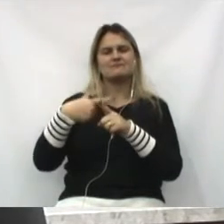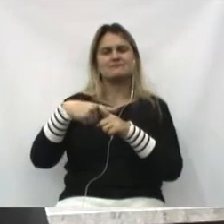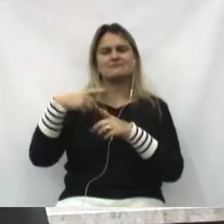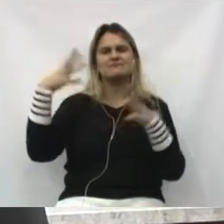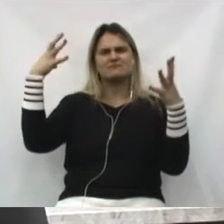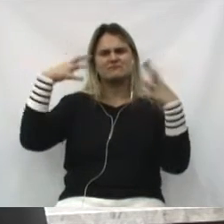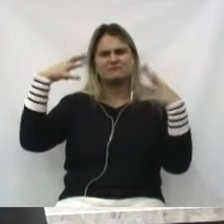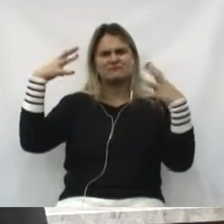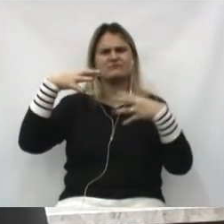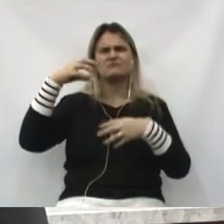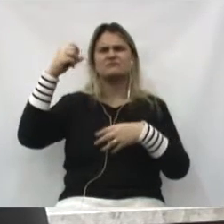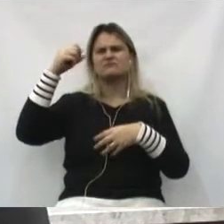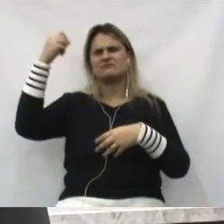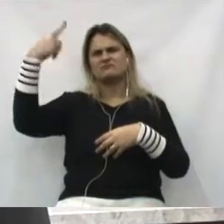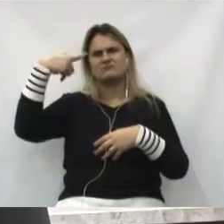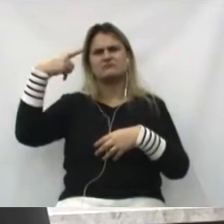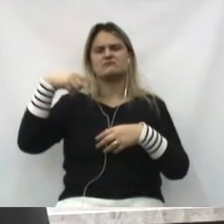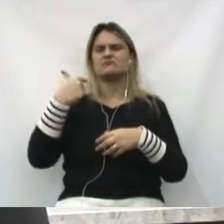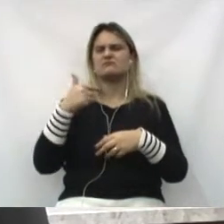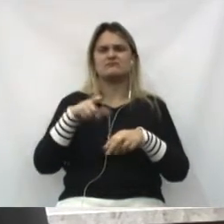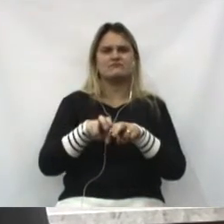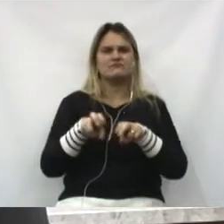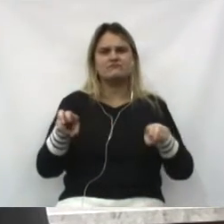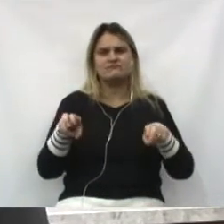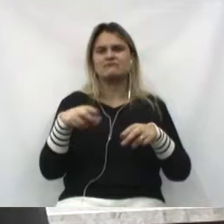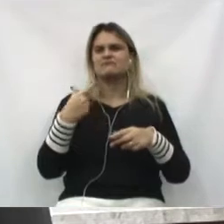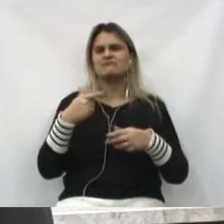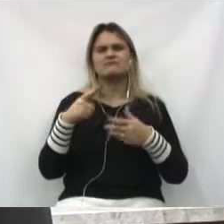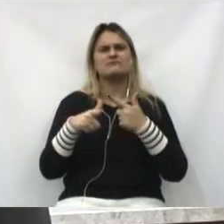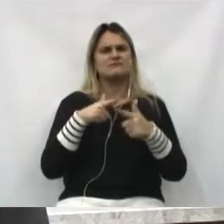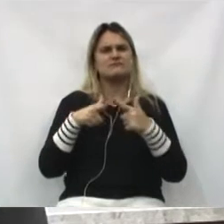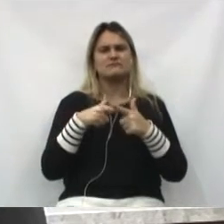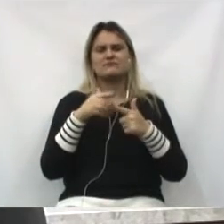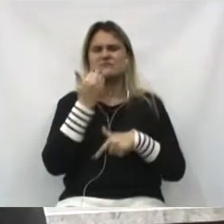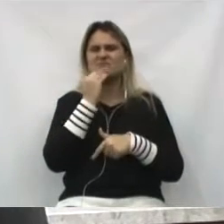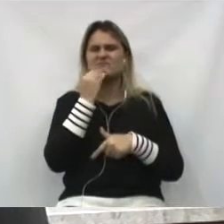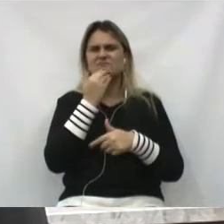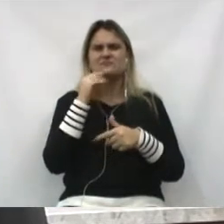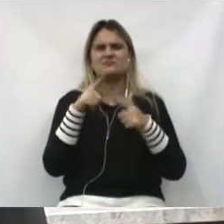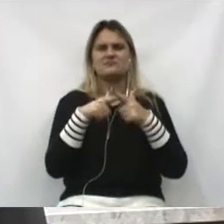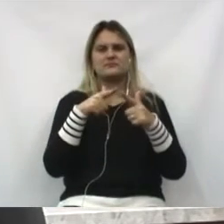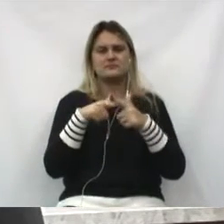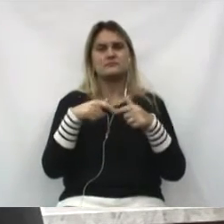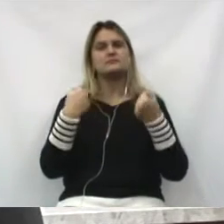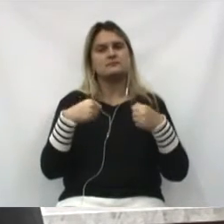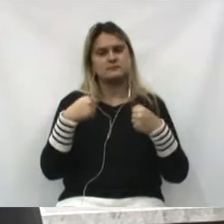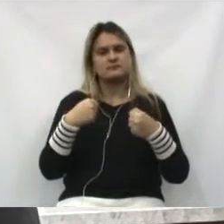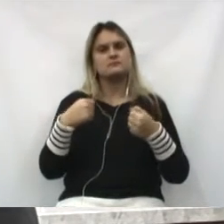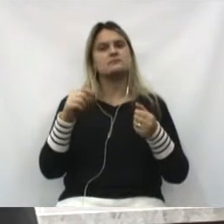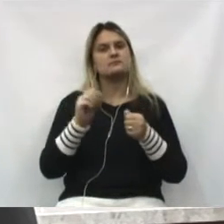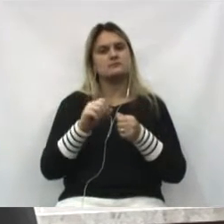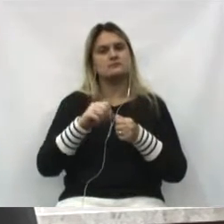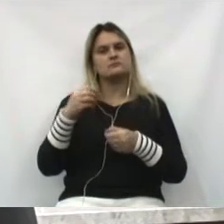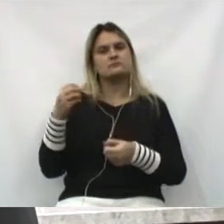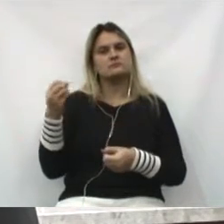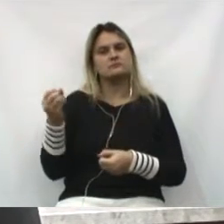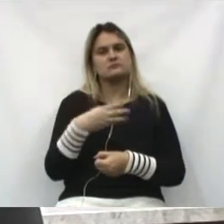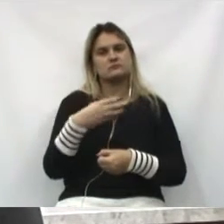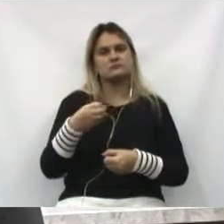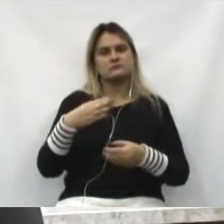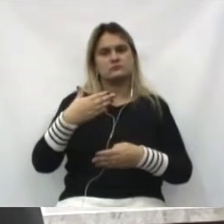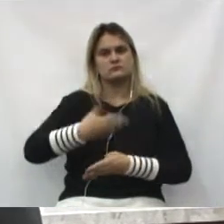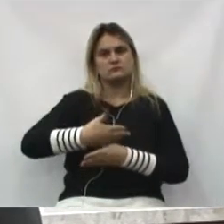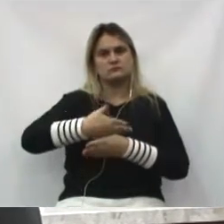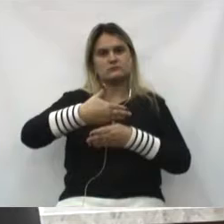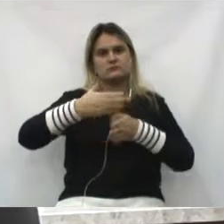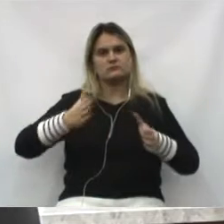ônibus e as más condições, os que se encontram ainda pedindo a padronização, colocando